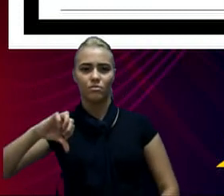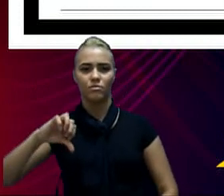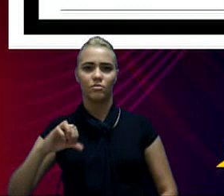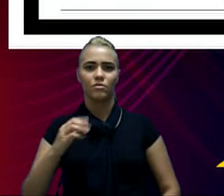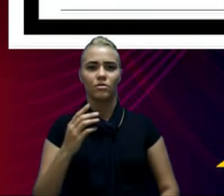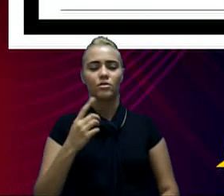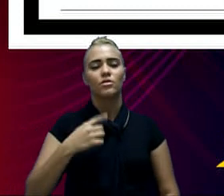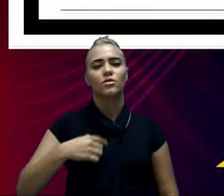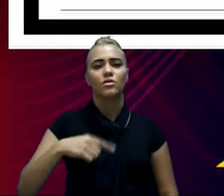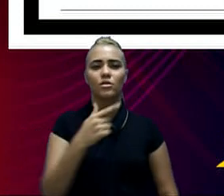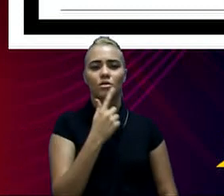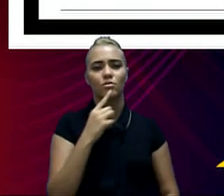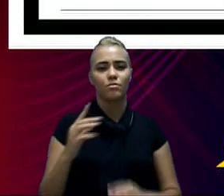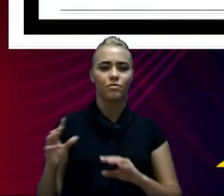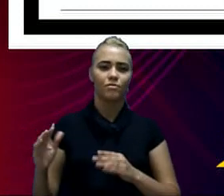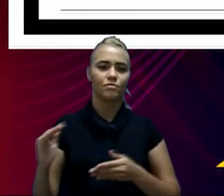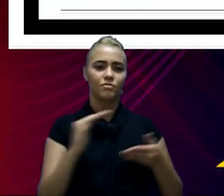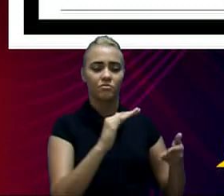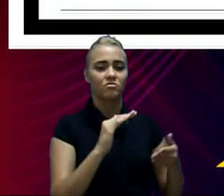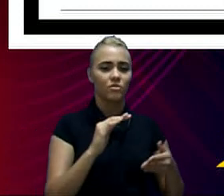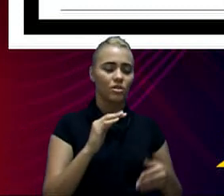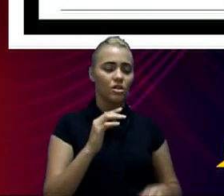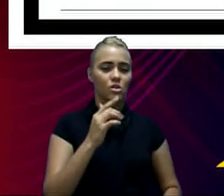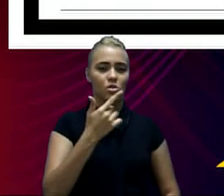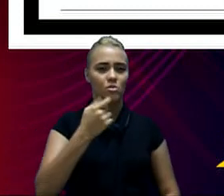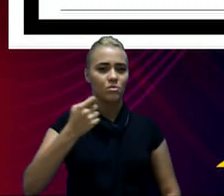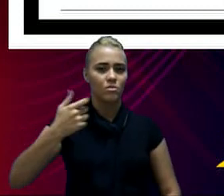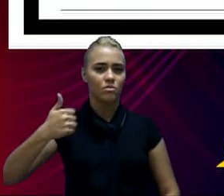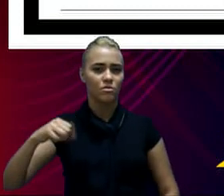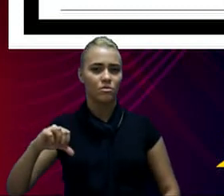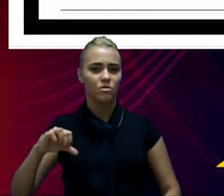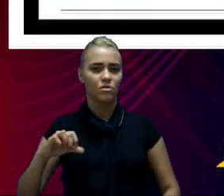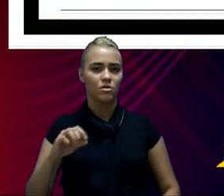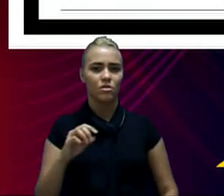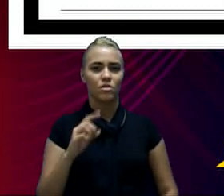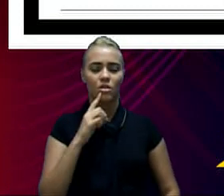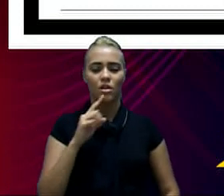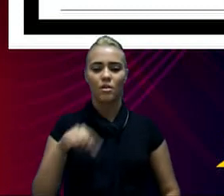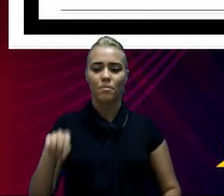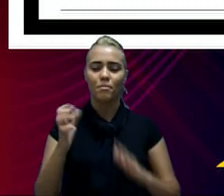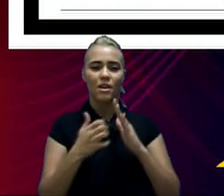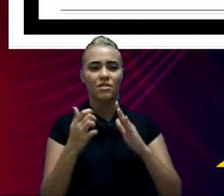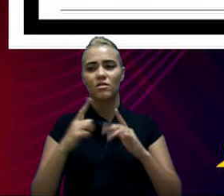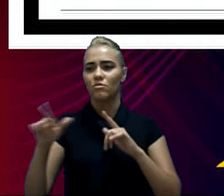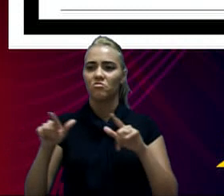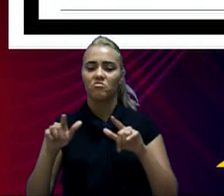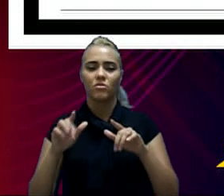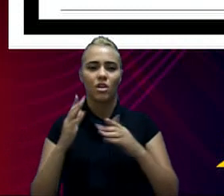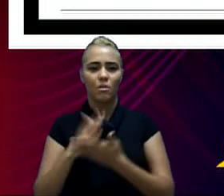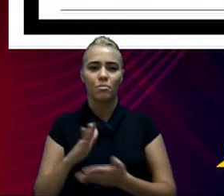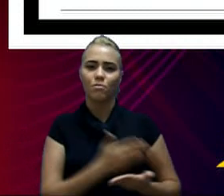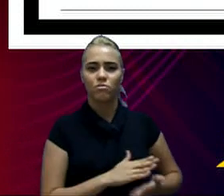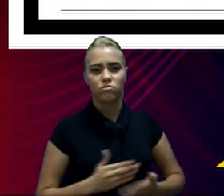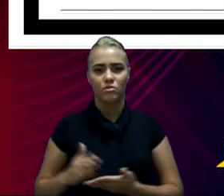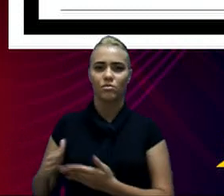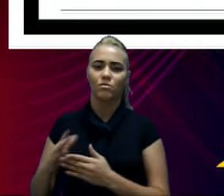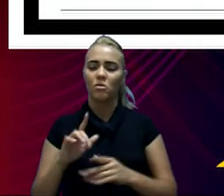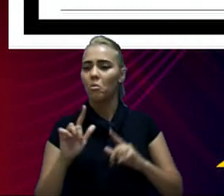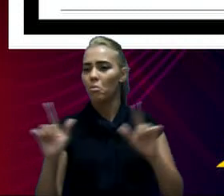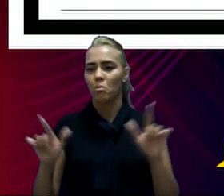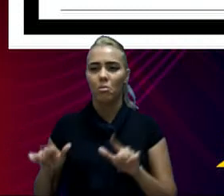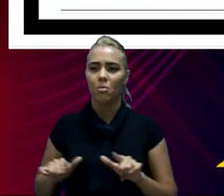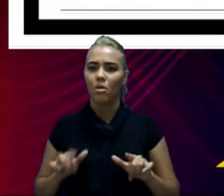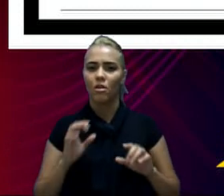foram transferidos, em 2019, R$ 1,1 milhão para o Inves Sorocaba, empresas extintas, sem realização alguma em 2020.